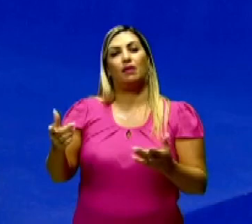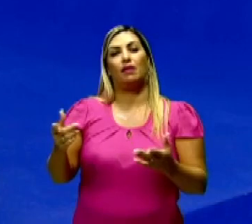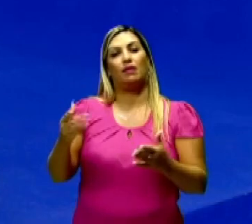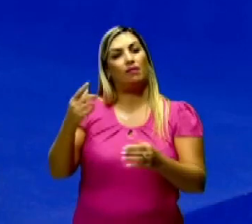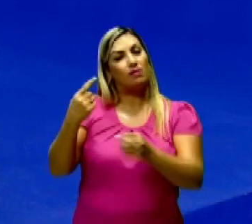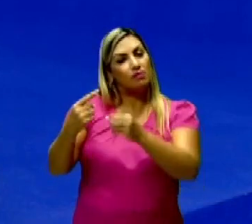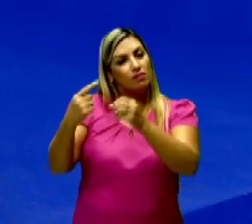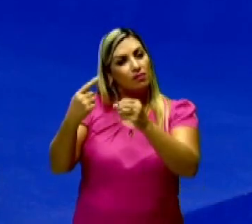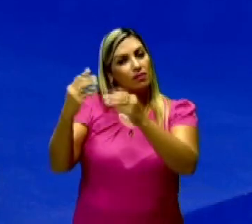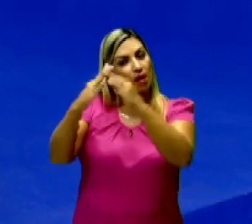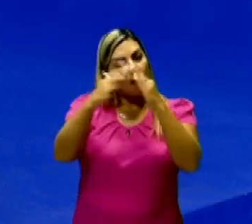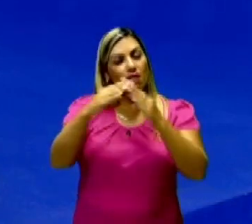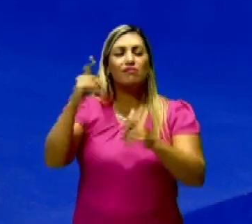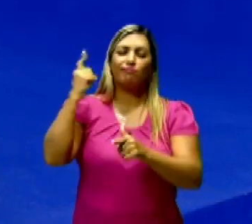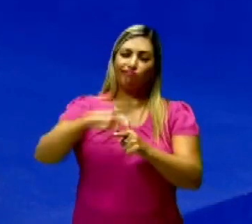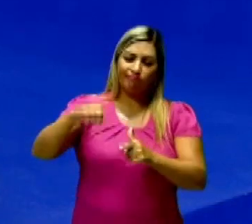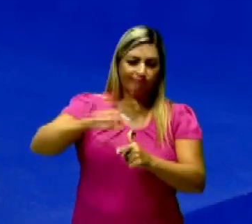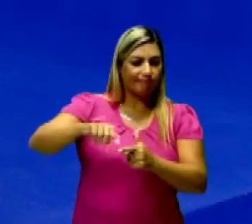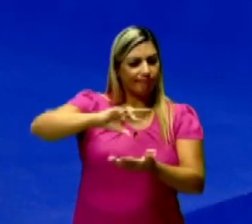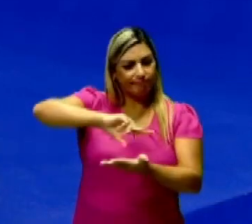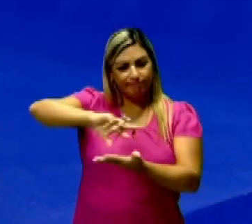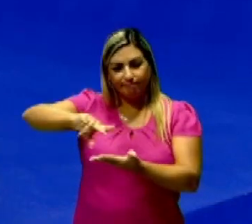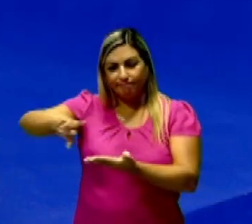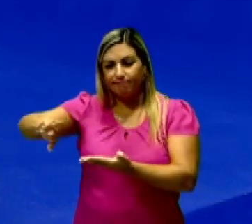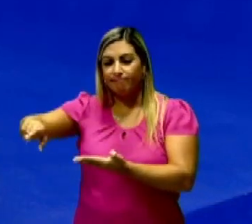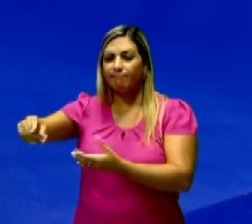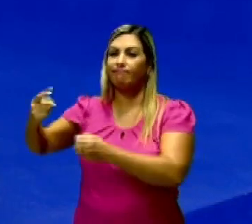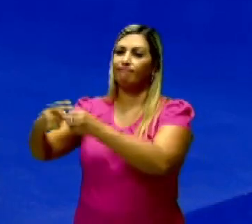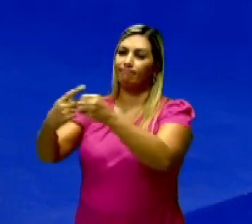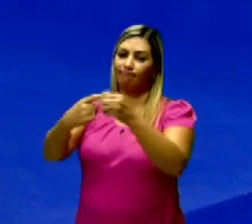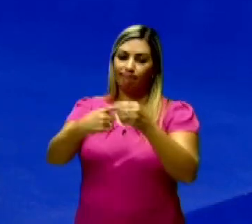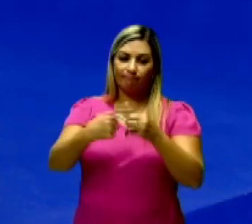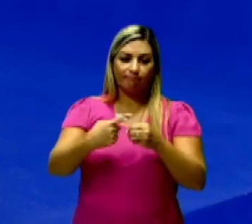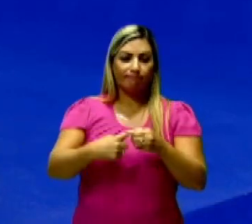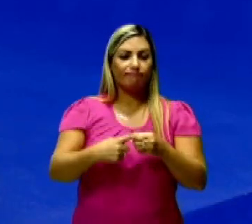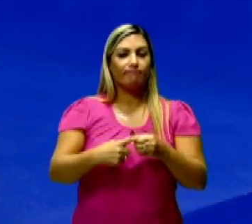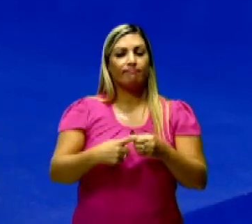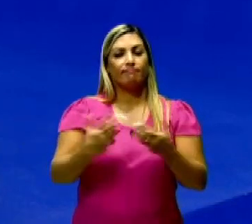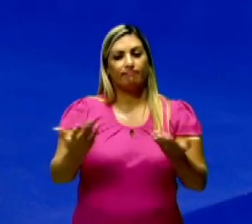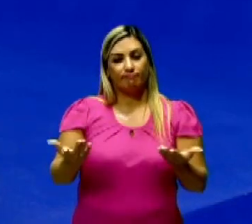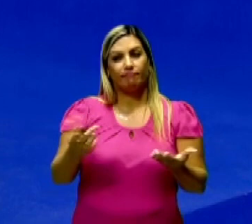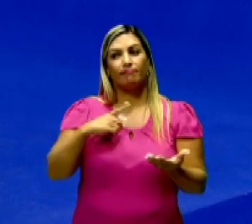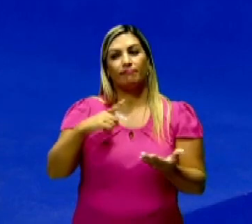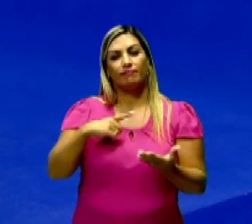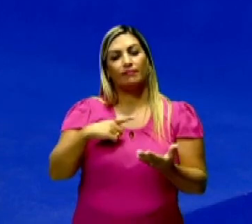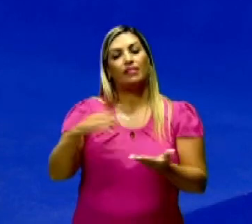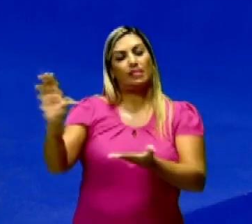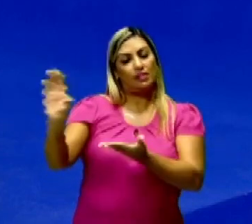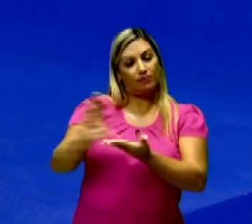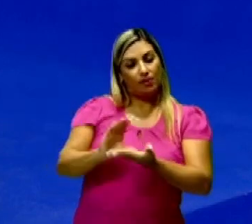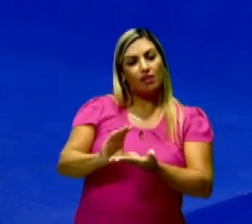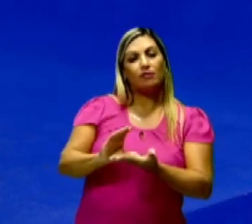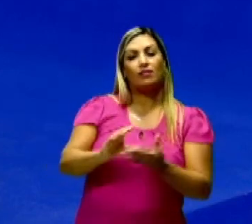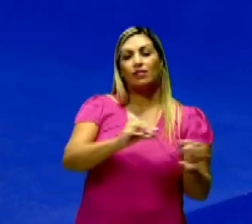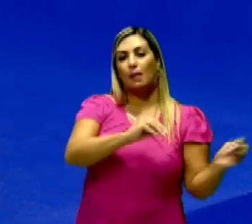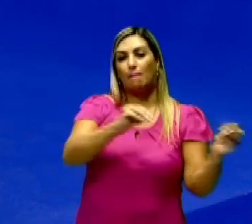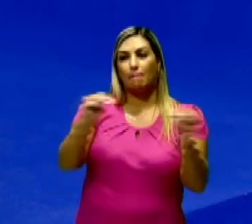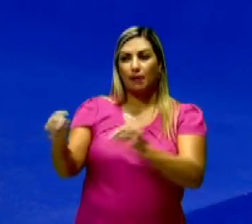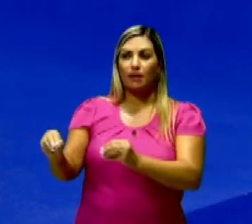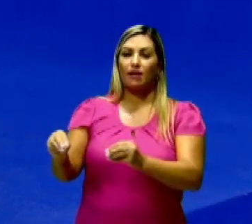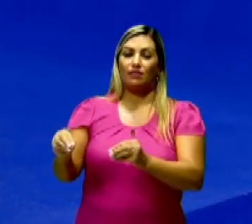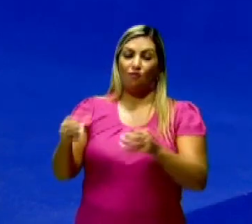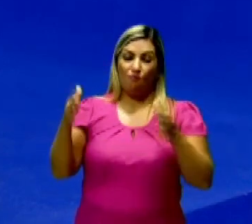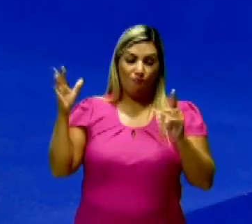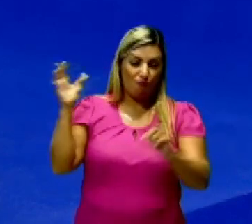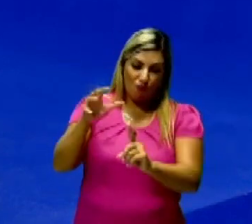adequada, e vários problemas urbanos, por causa desse investimento, dessa migração meio